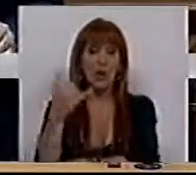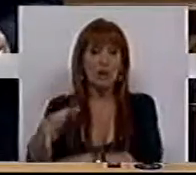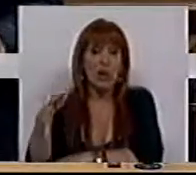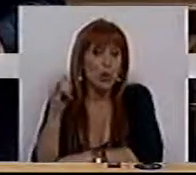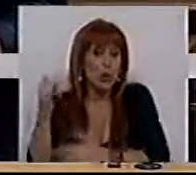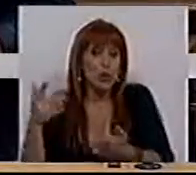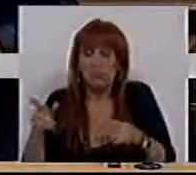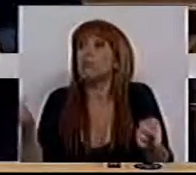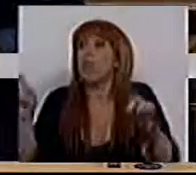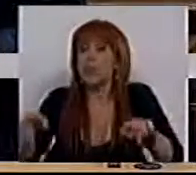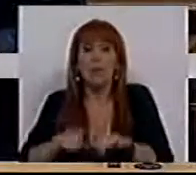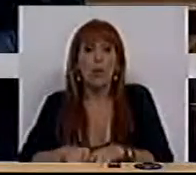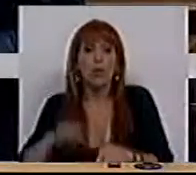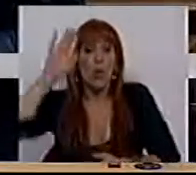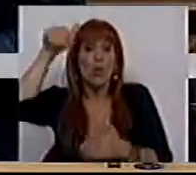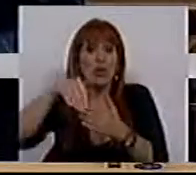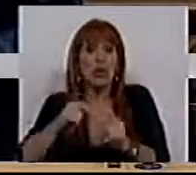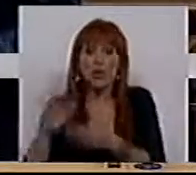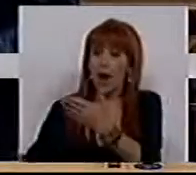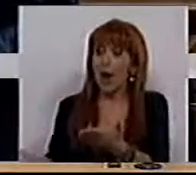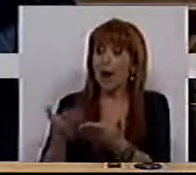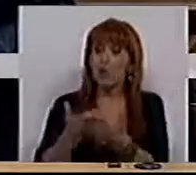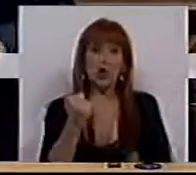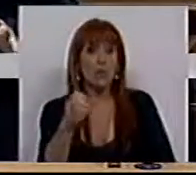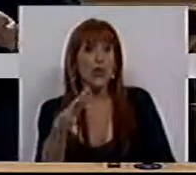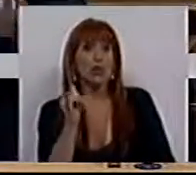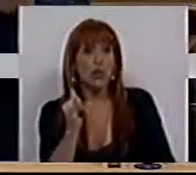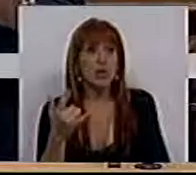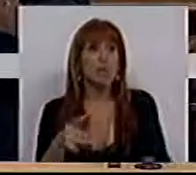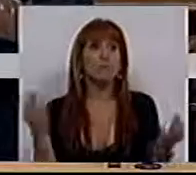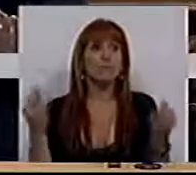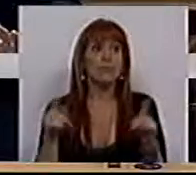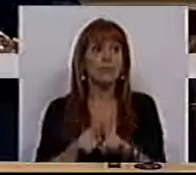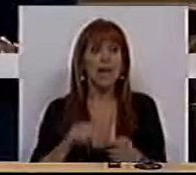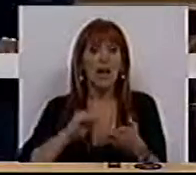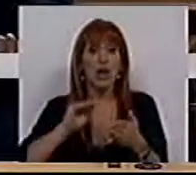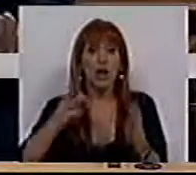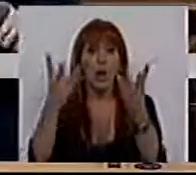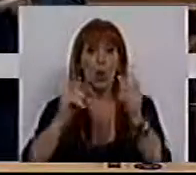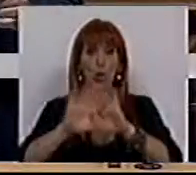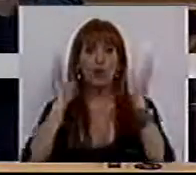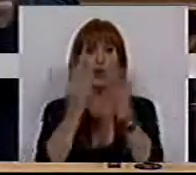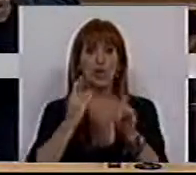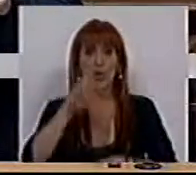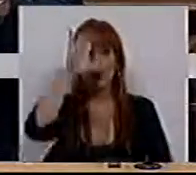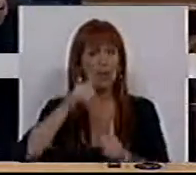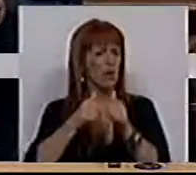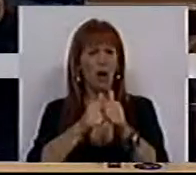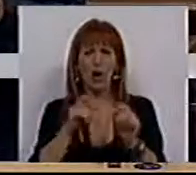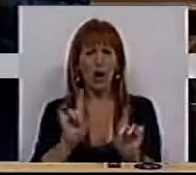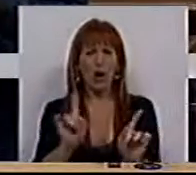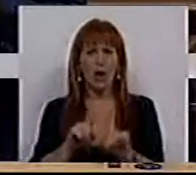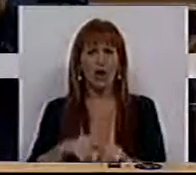2012, quer até aos resultados que foram apresentados em 2012. É certo que a Conta Geral do Estado não cumpre fazer